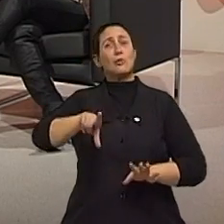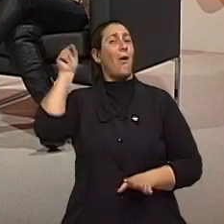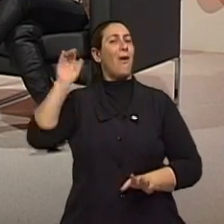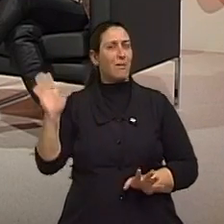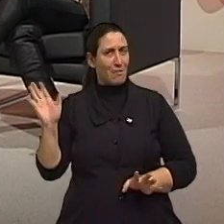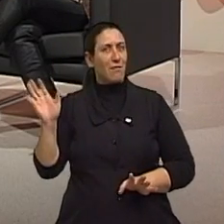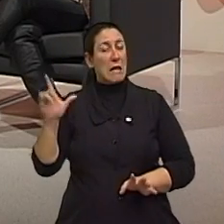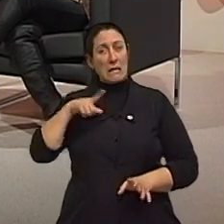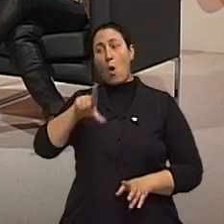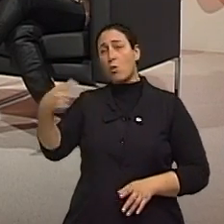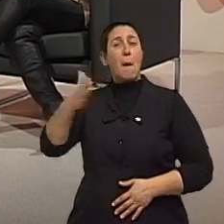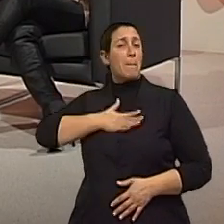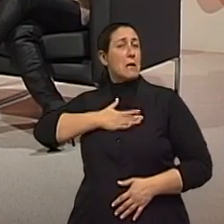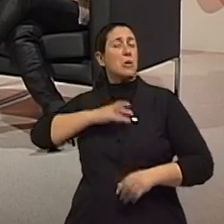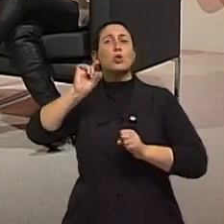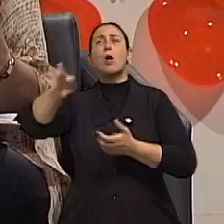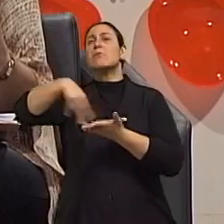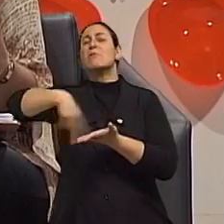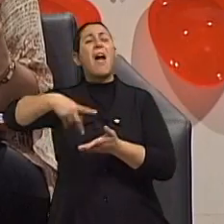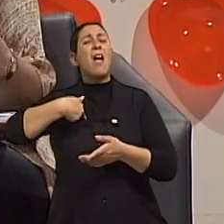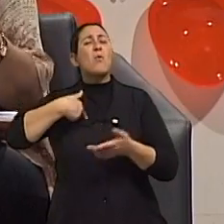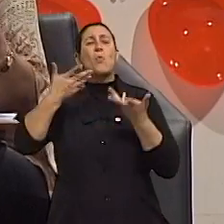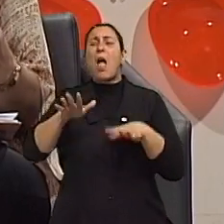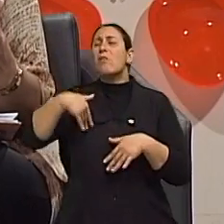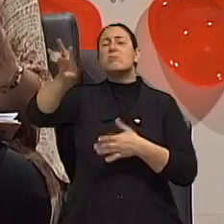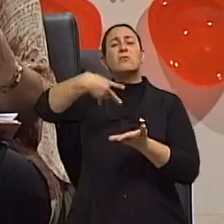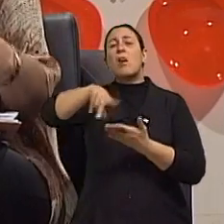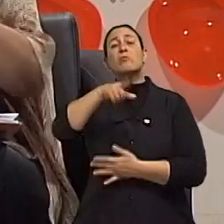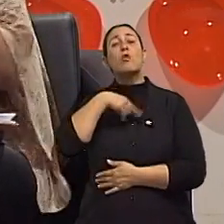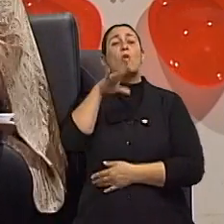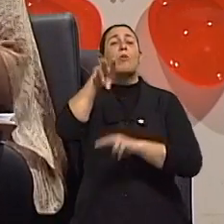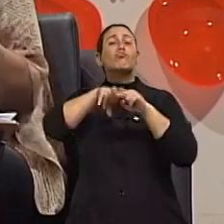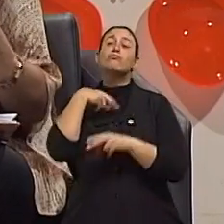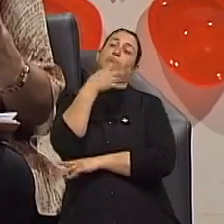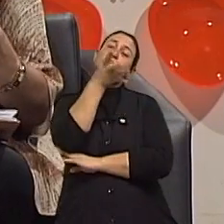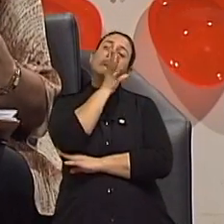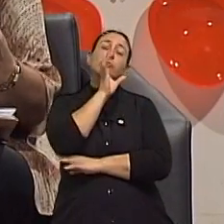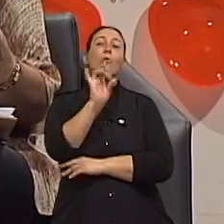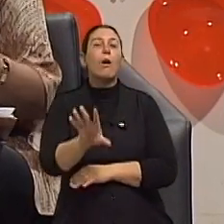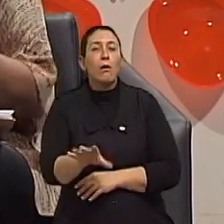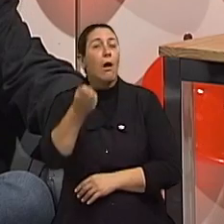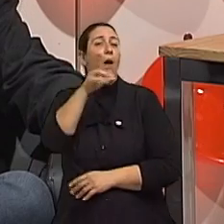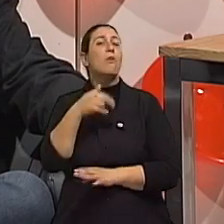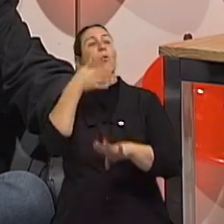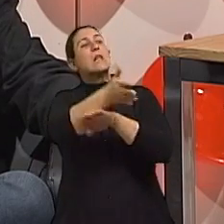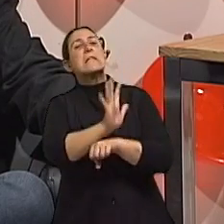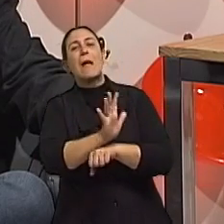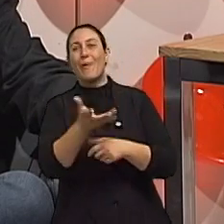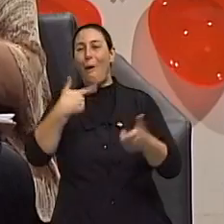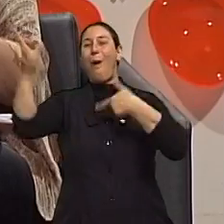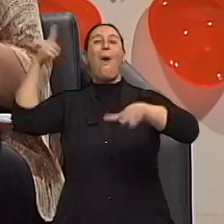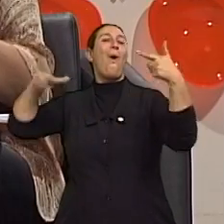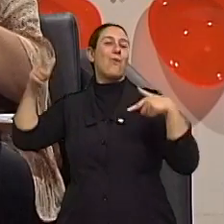dançar e o meu prazer ser só dançar. Ou não quero ir dançar, ou quero só ver, ou quero ir ao cinema, né? E tantas outras coisas.